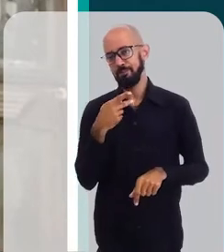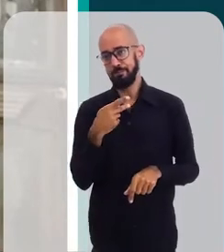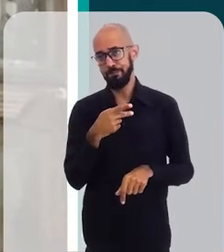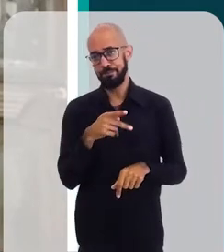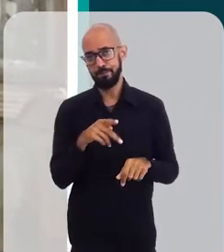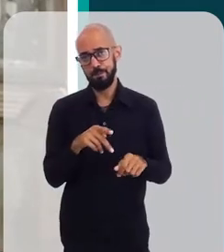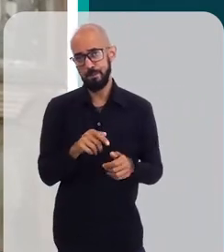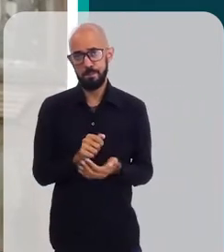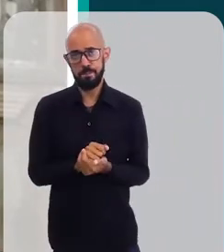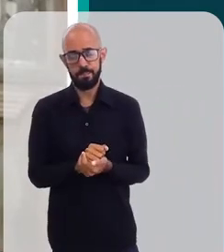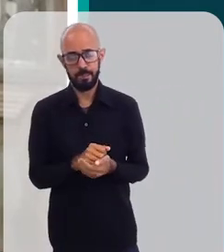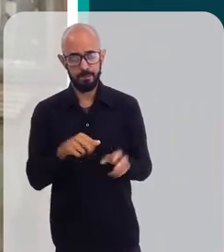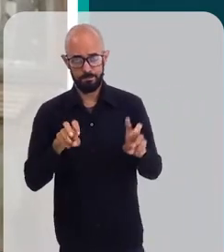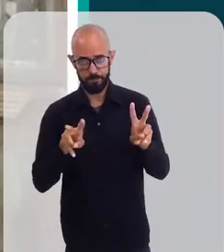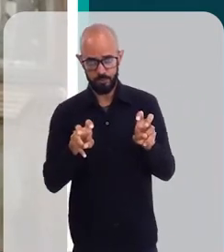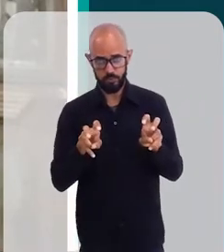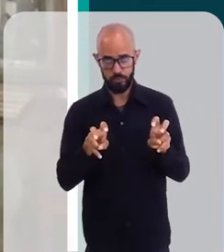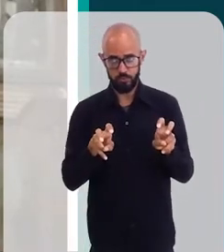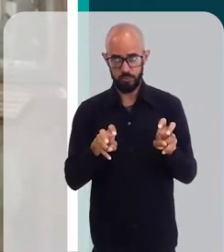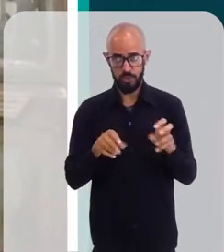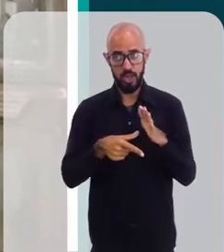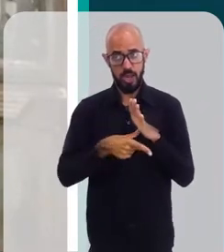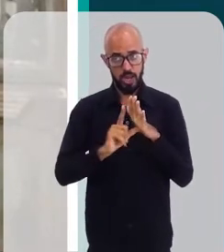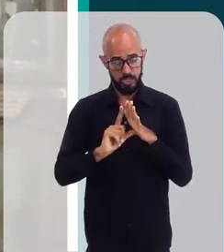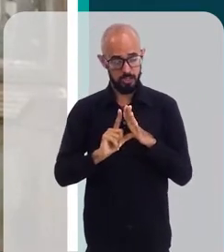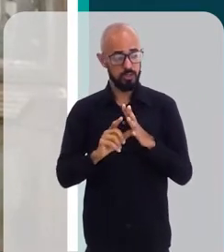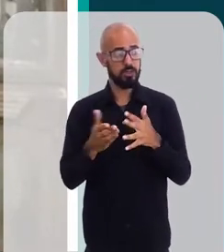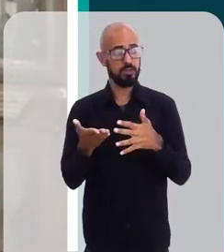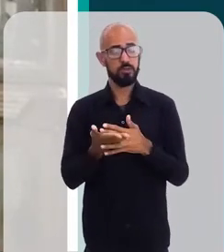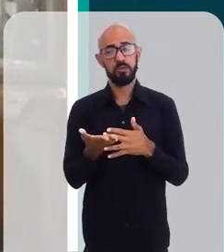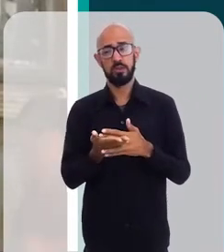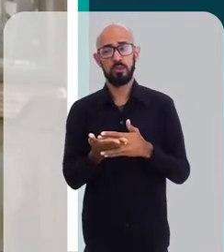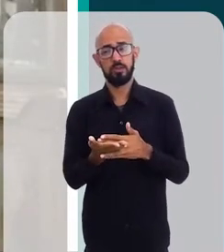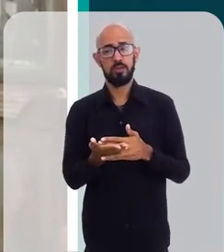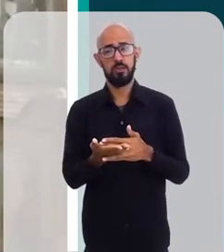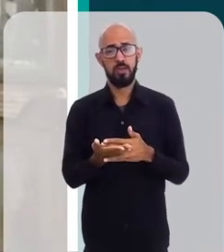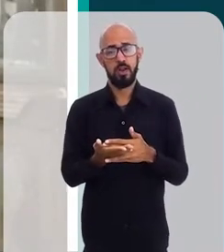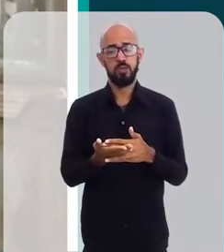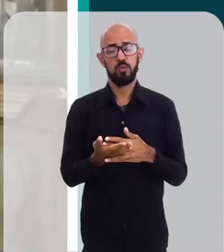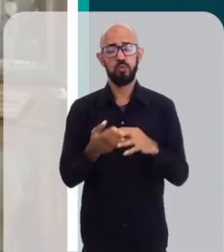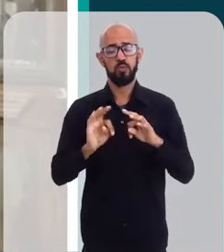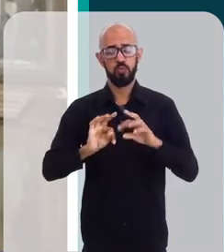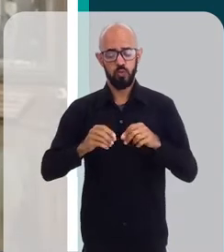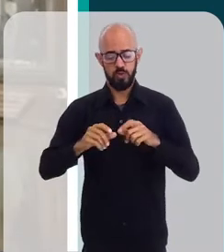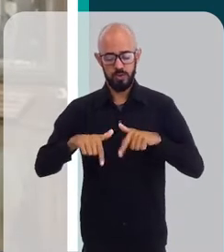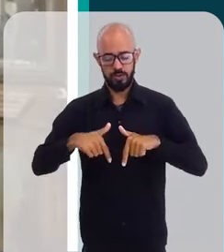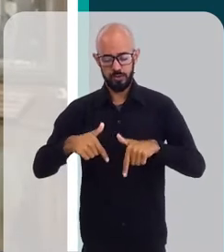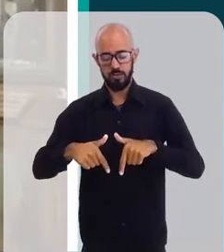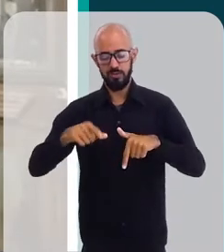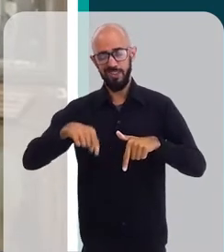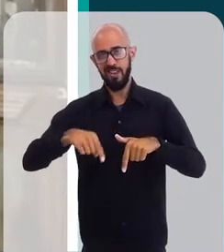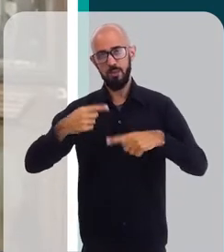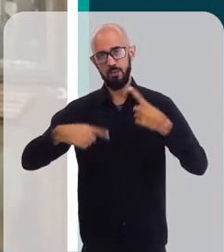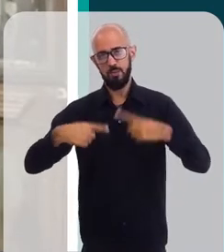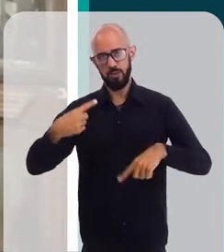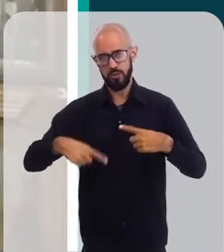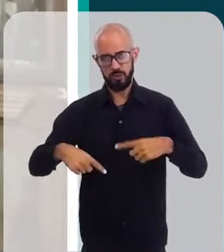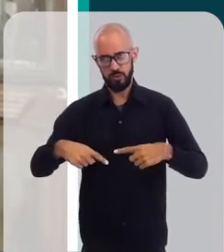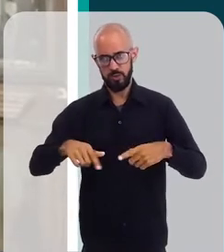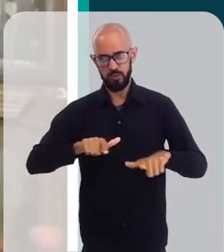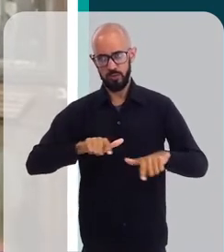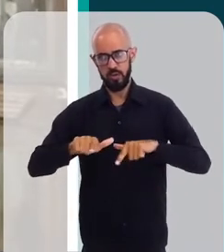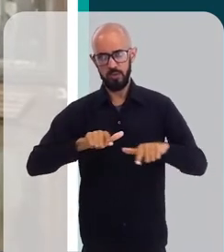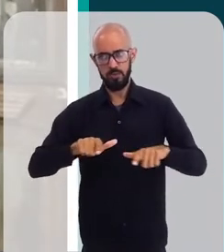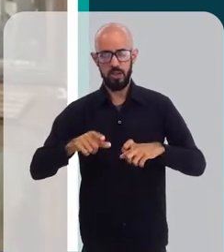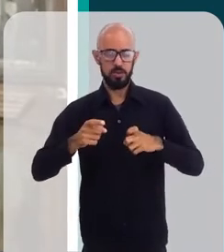como eu falei no bloco anterior, toda essa ação é política, o trabalho do